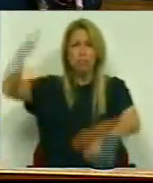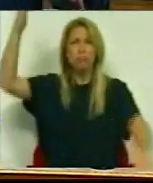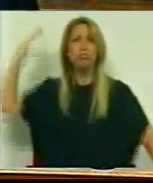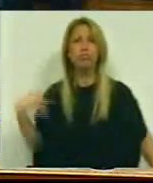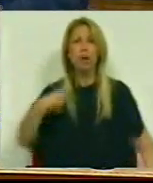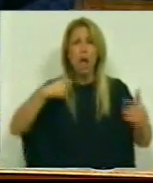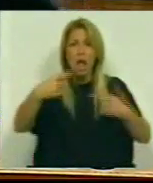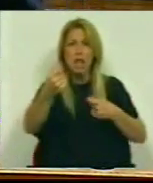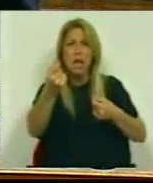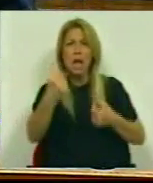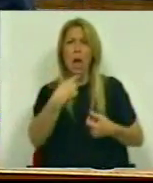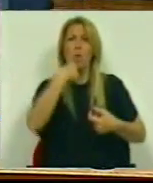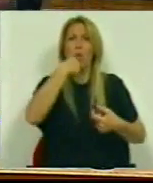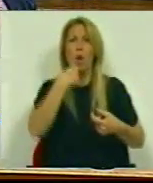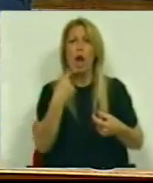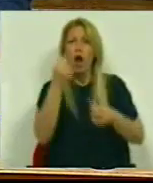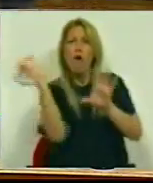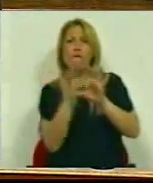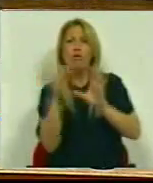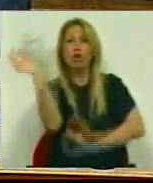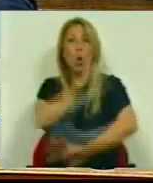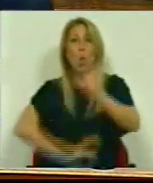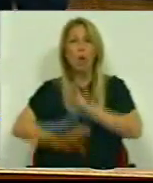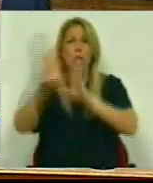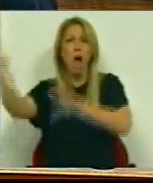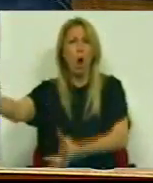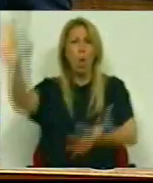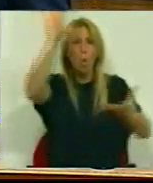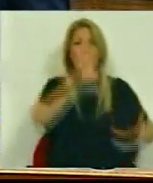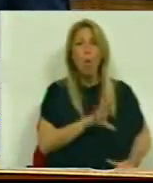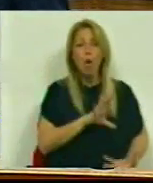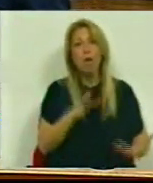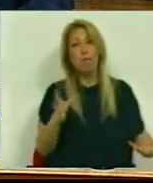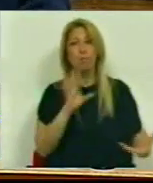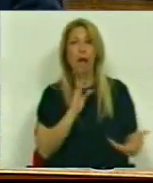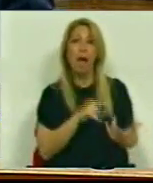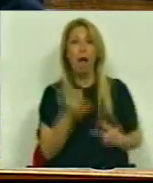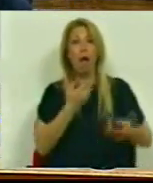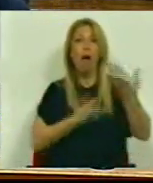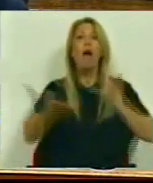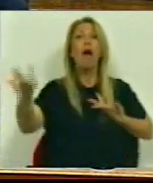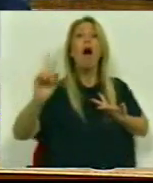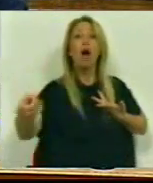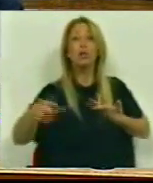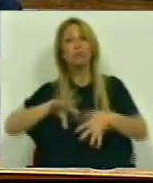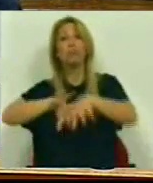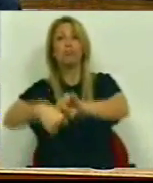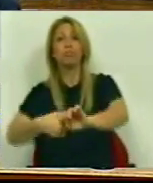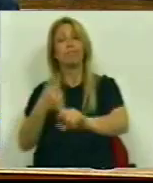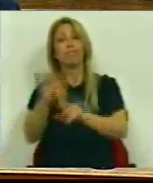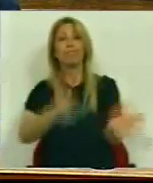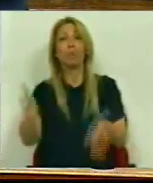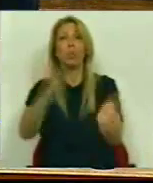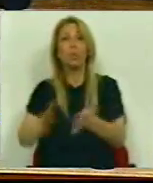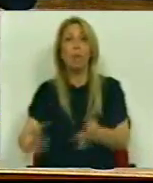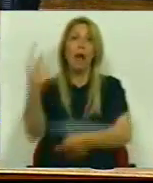fundos comunitários Para alguns a troco da liquidação do nosso aparelho produtivo Para que alguns ganhassem, como foi o